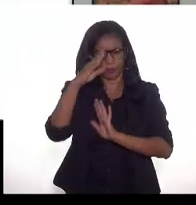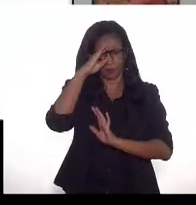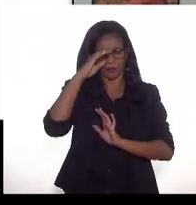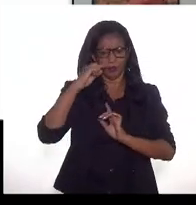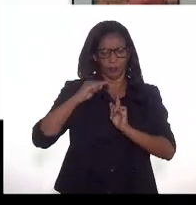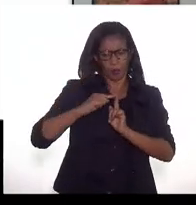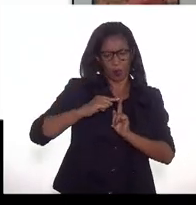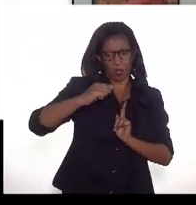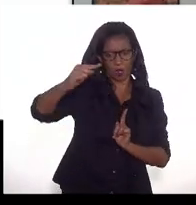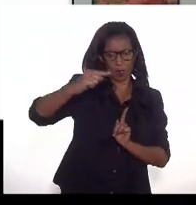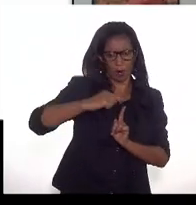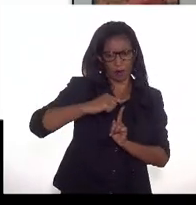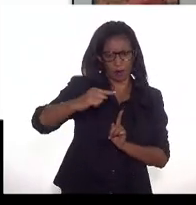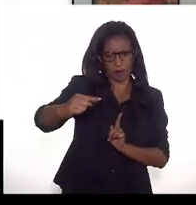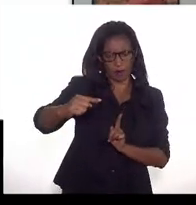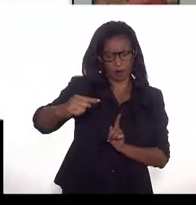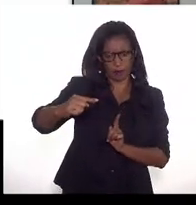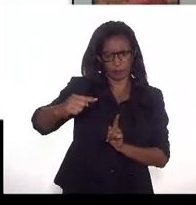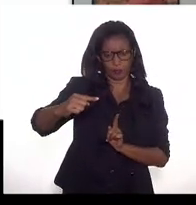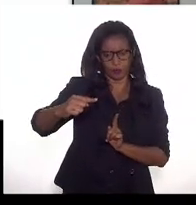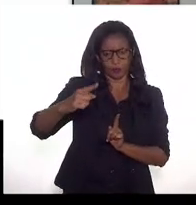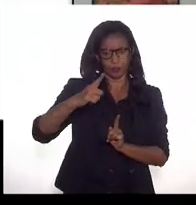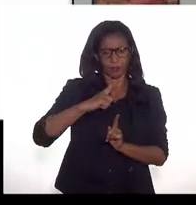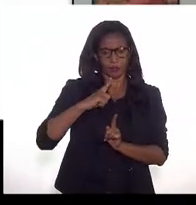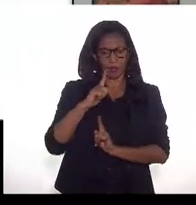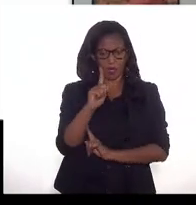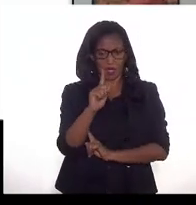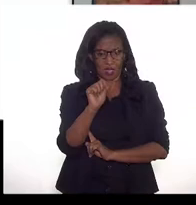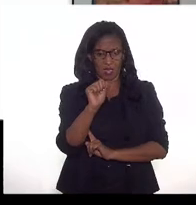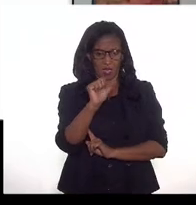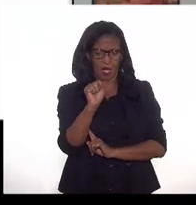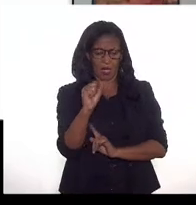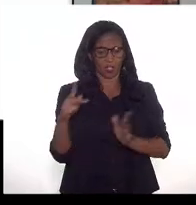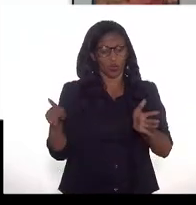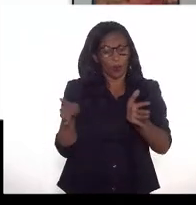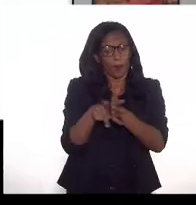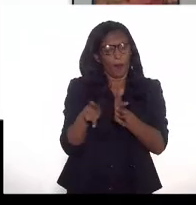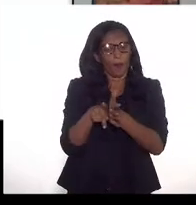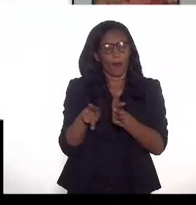recebe e escoa o gás produzido nos campos de